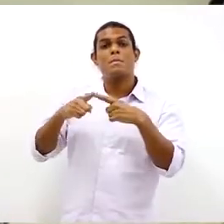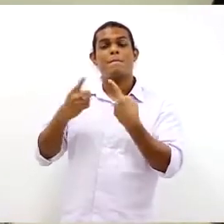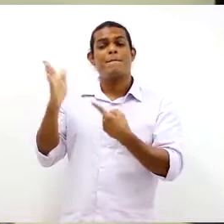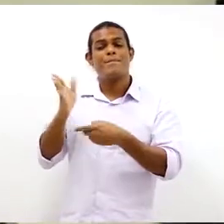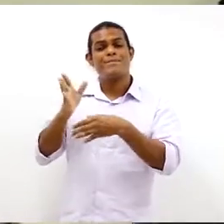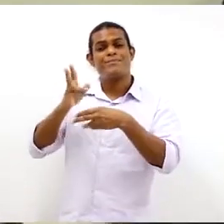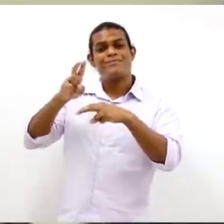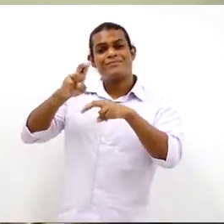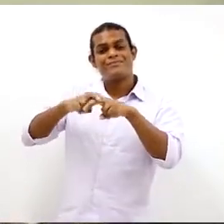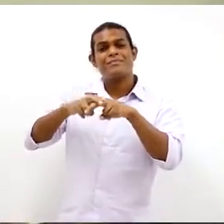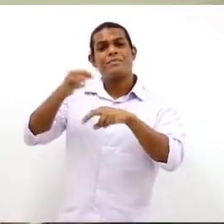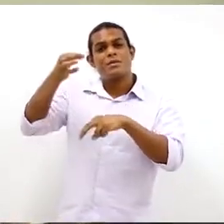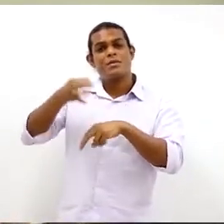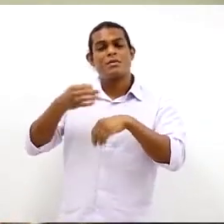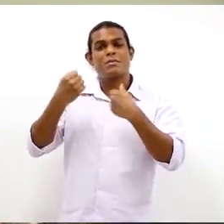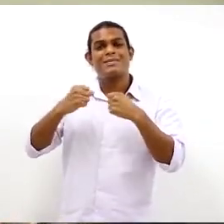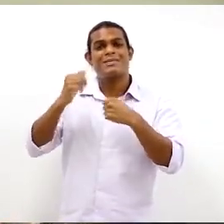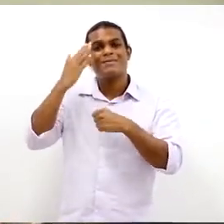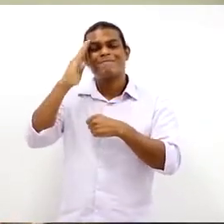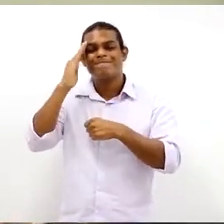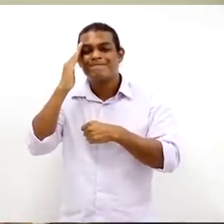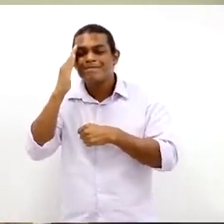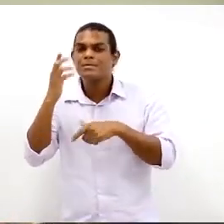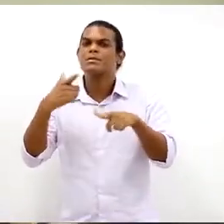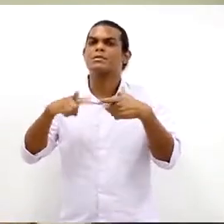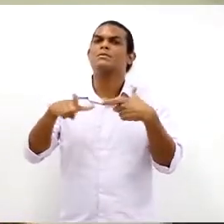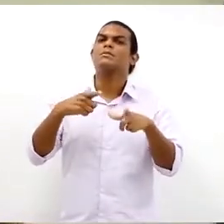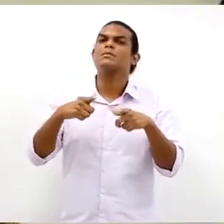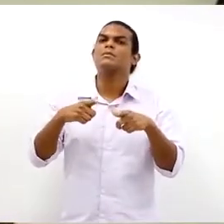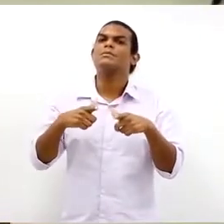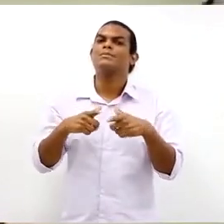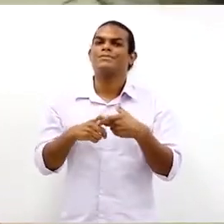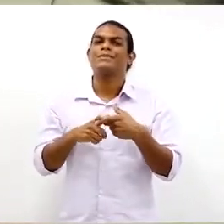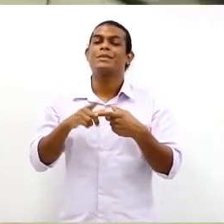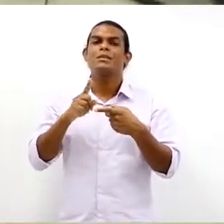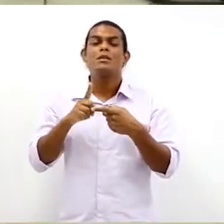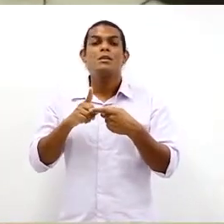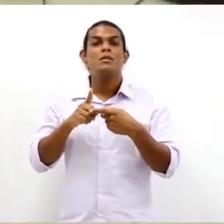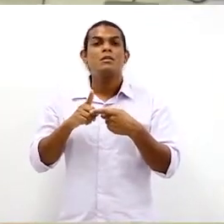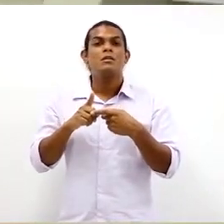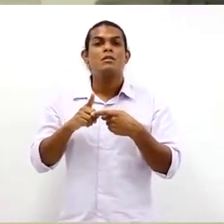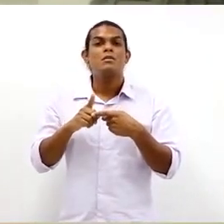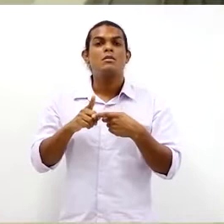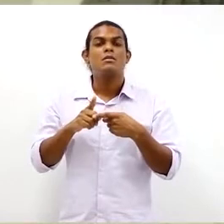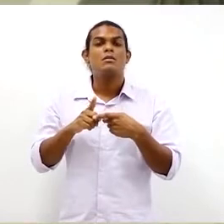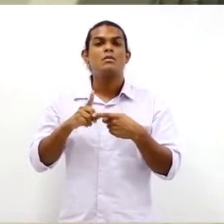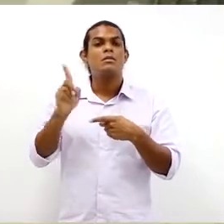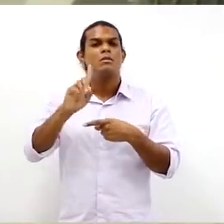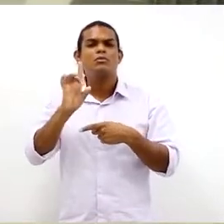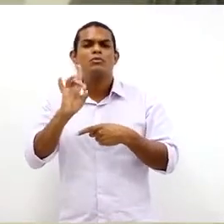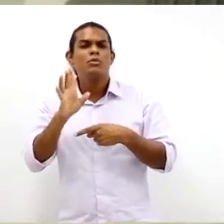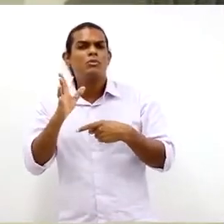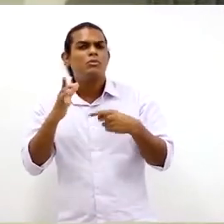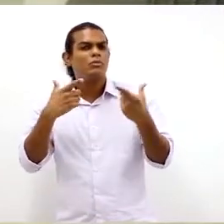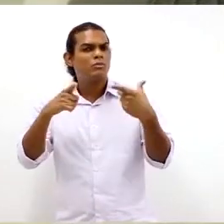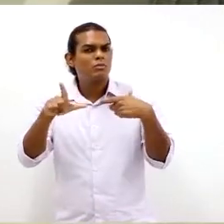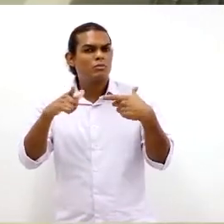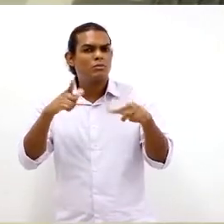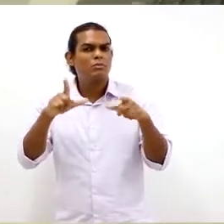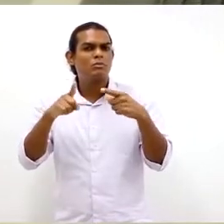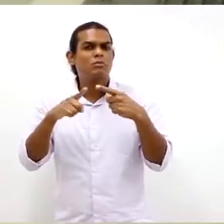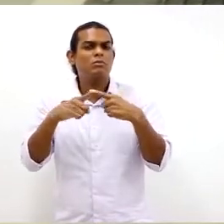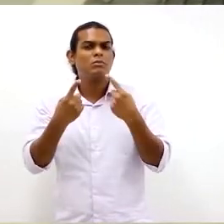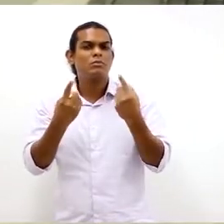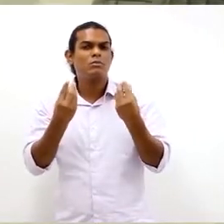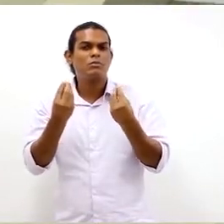mas não só ela, também há o equipamento, o maquinário ou os utensílios que você tem